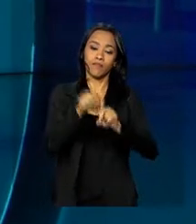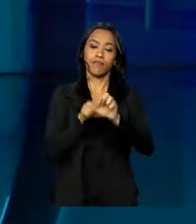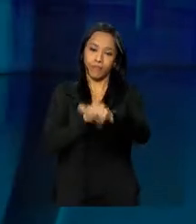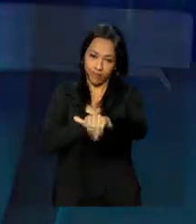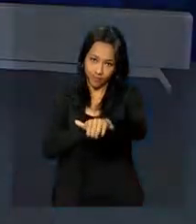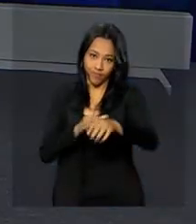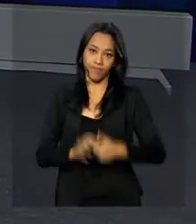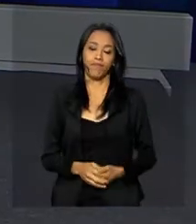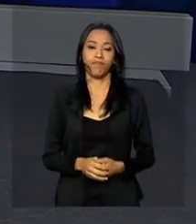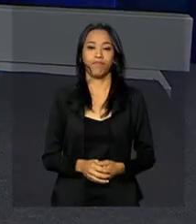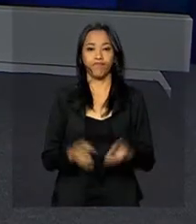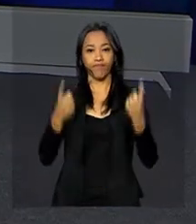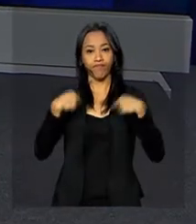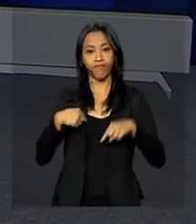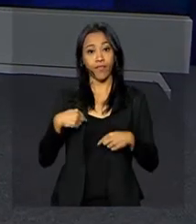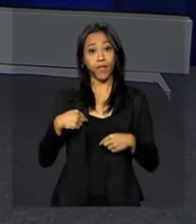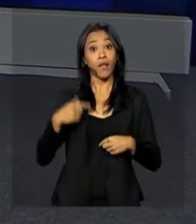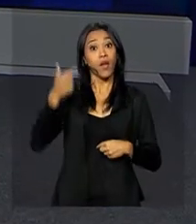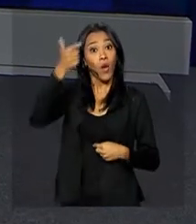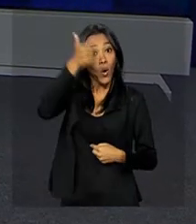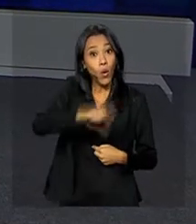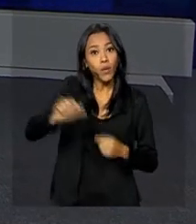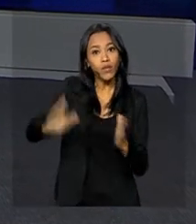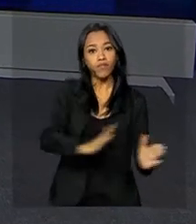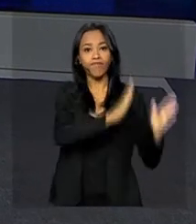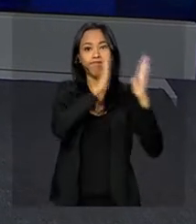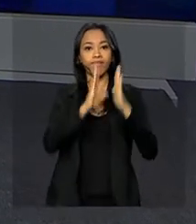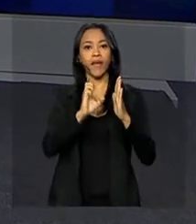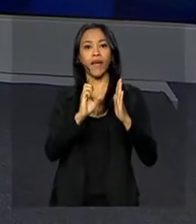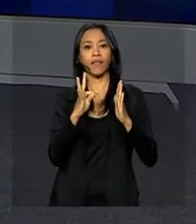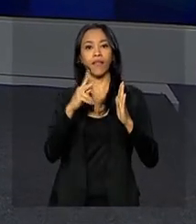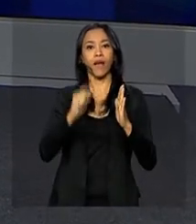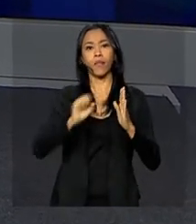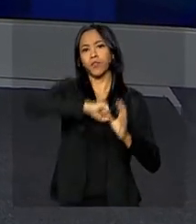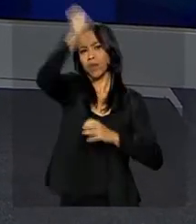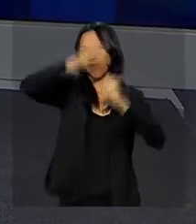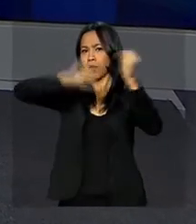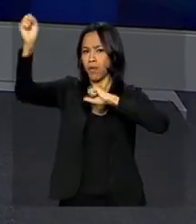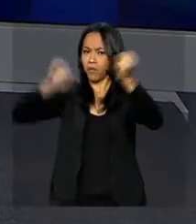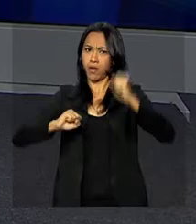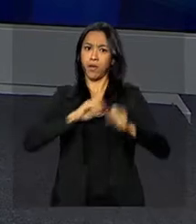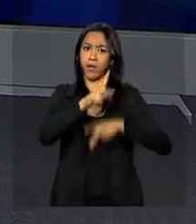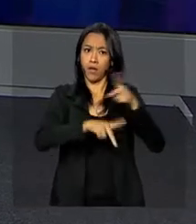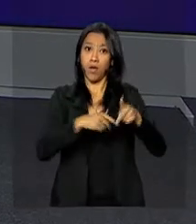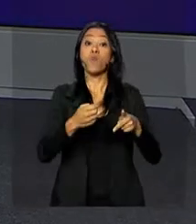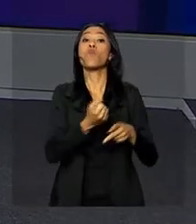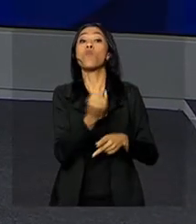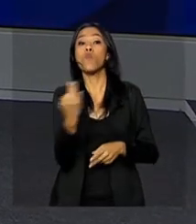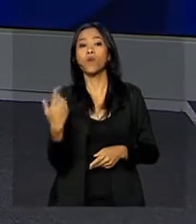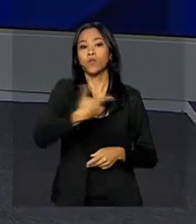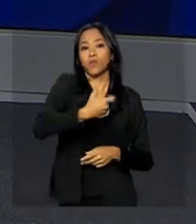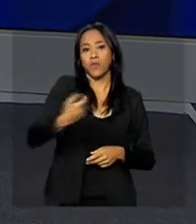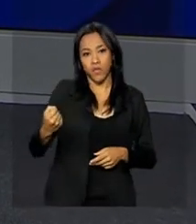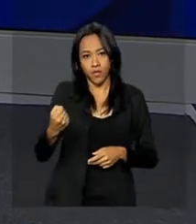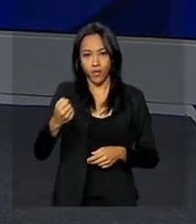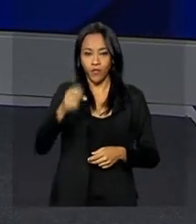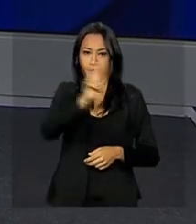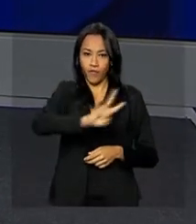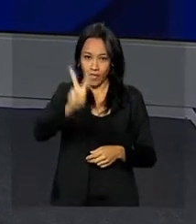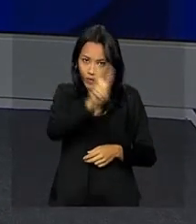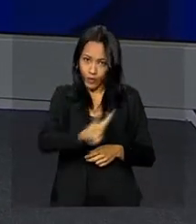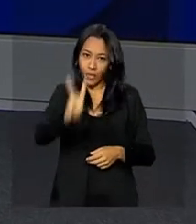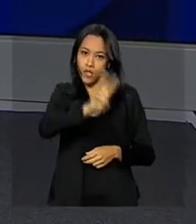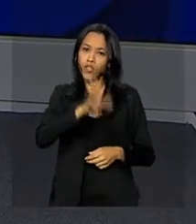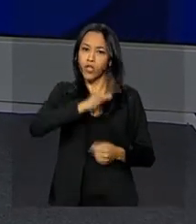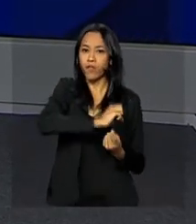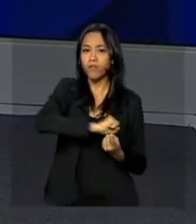setembro. Em mais uma etapa de interiorização, cerca de 200 venezuelanos foram transferidos para a cidade de Canoas, no